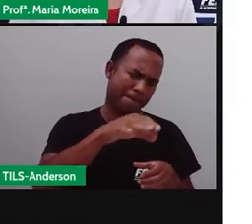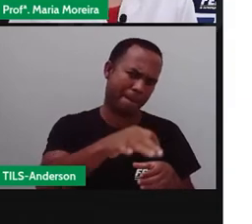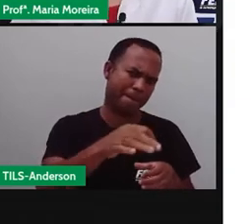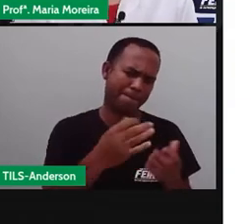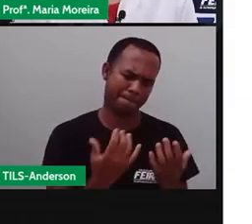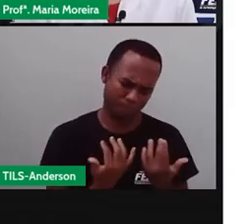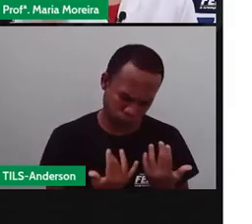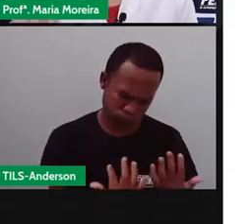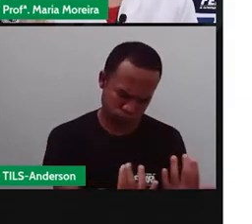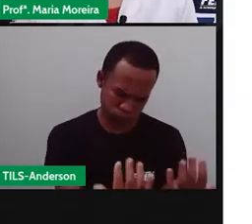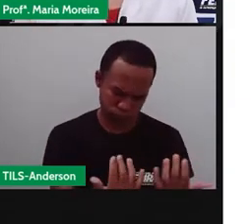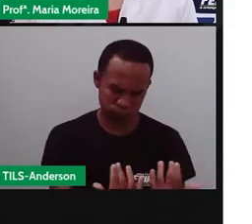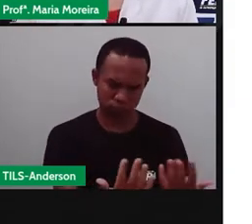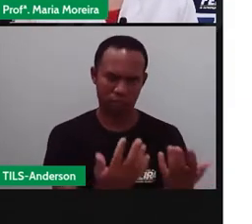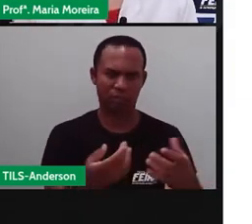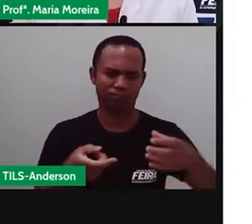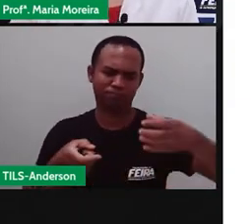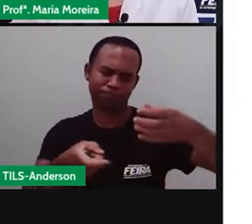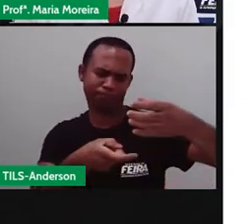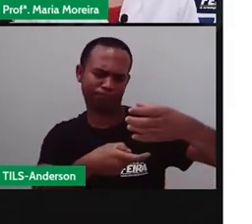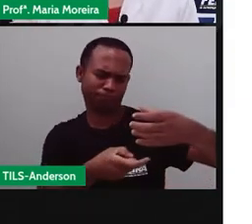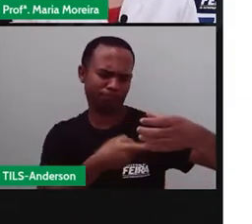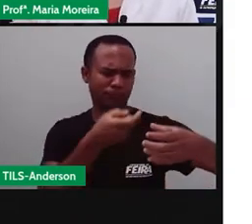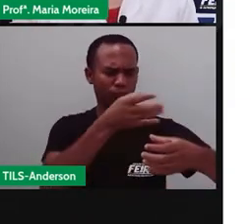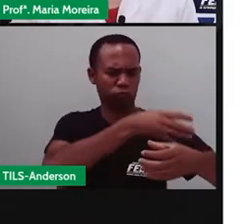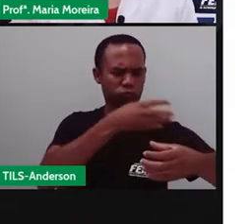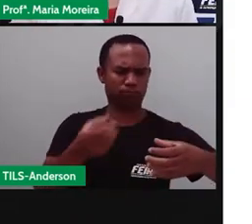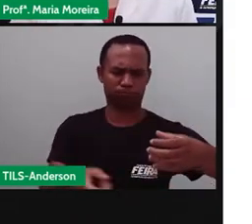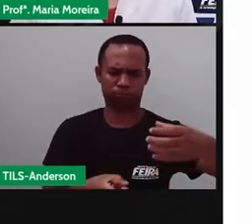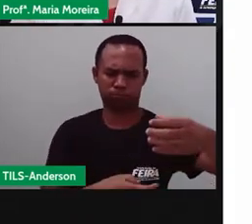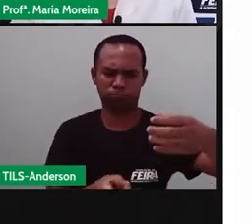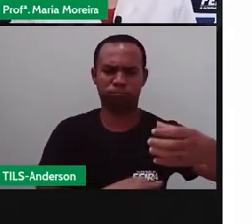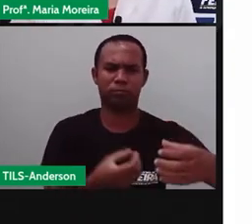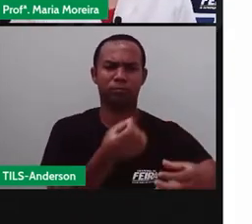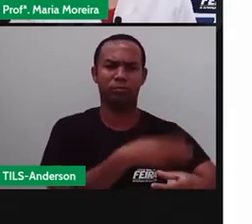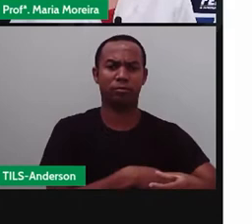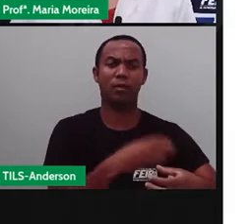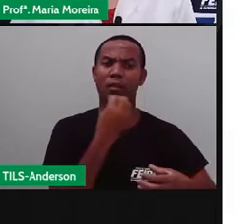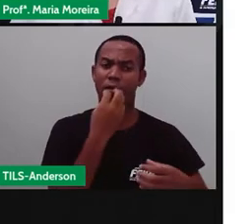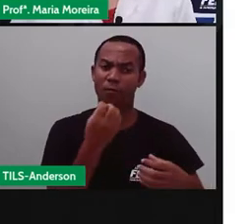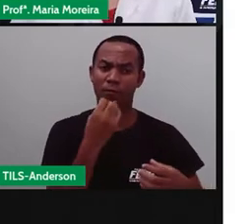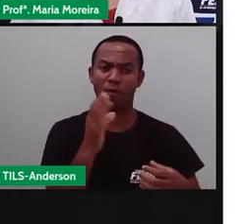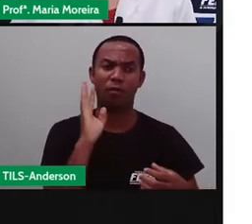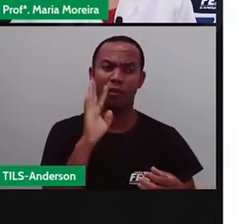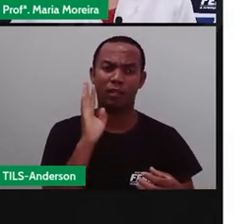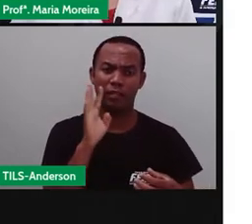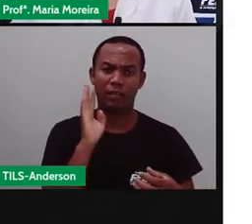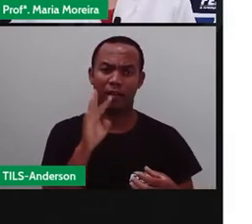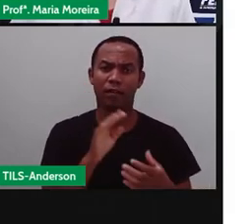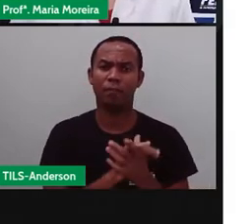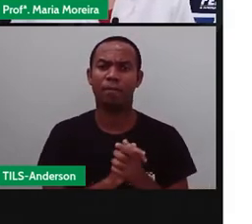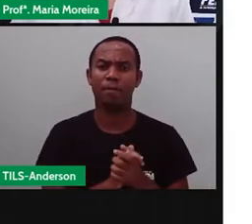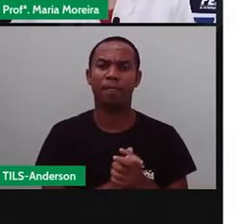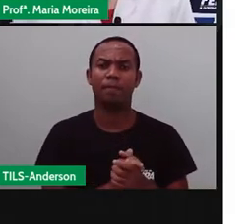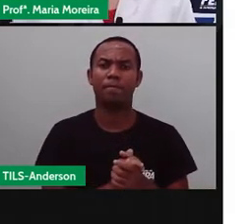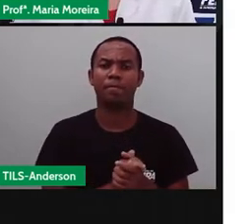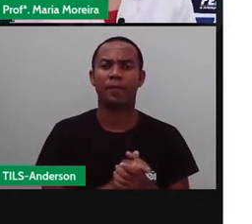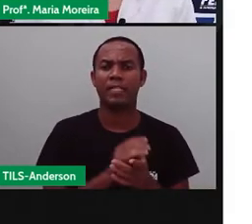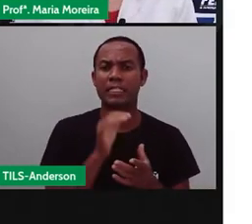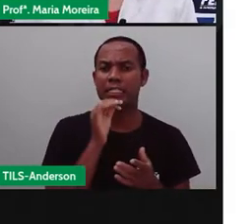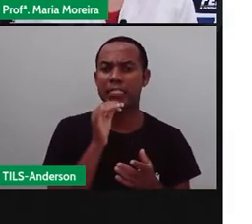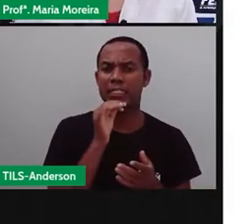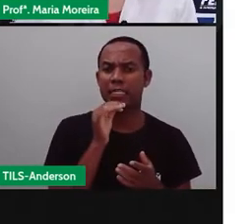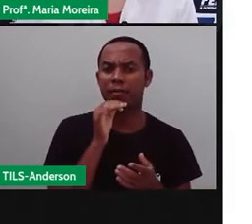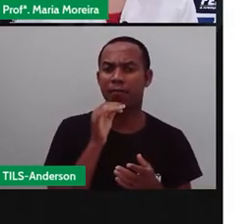certo? As boas colheitas, na época em que denominaram, né, o período como solstícios de